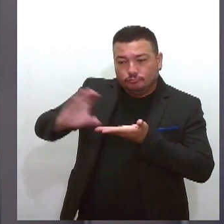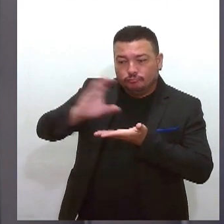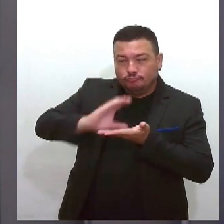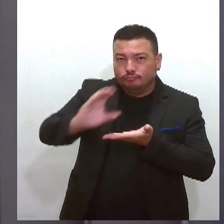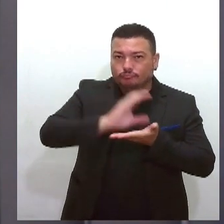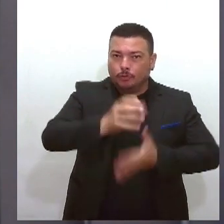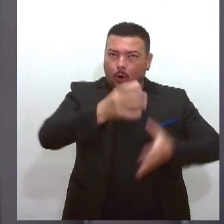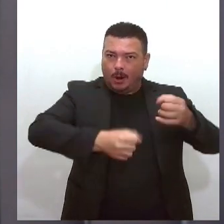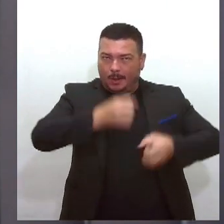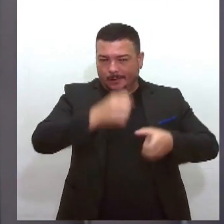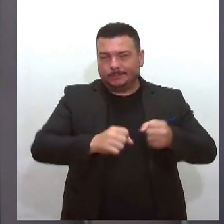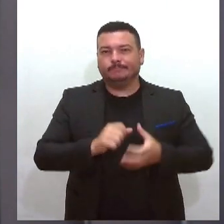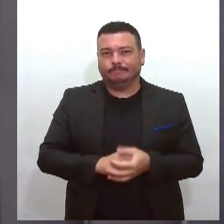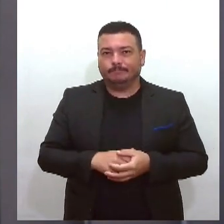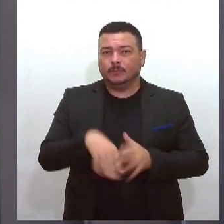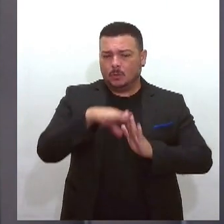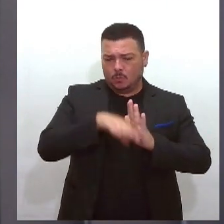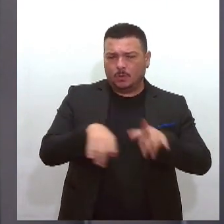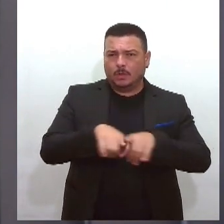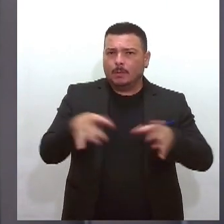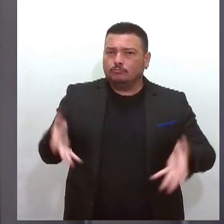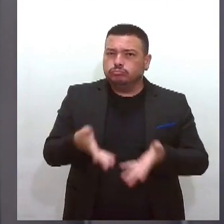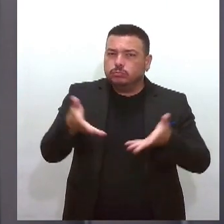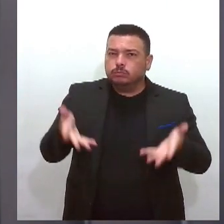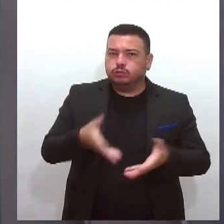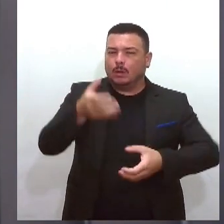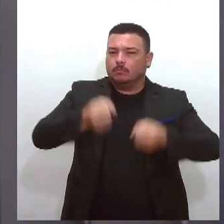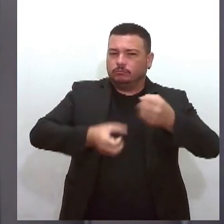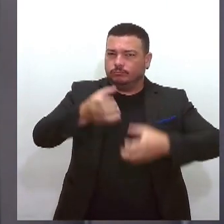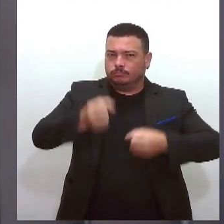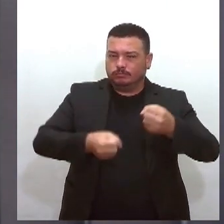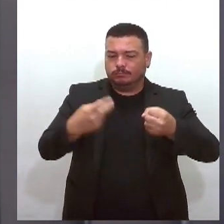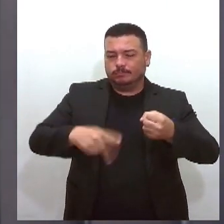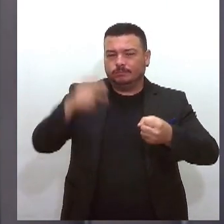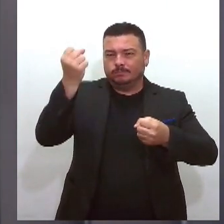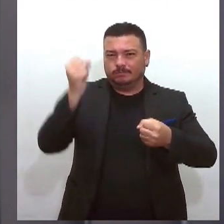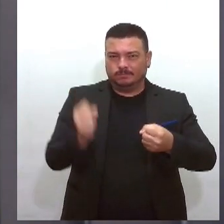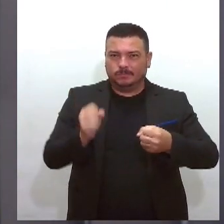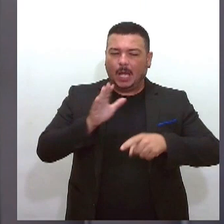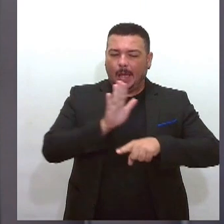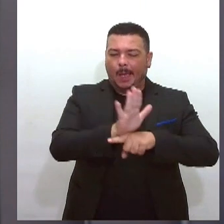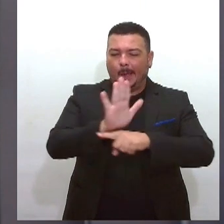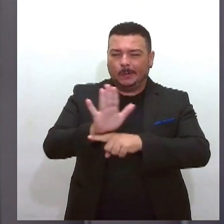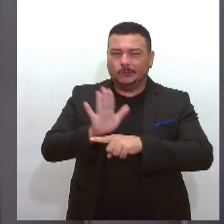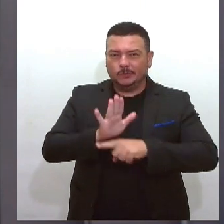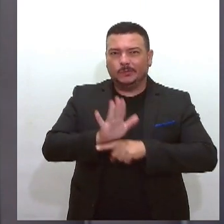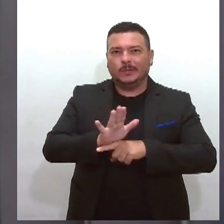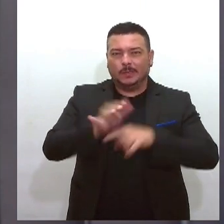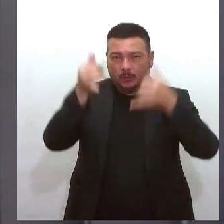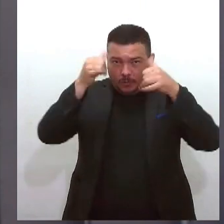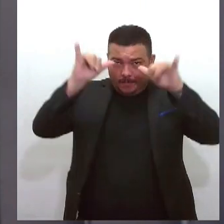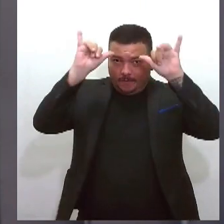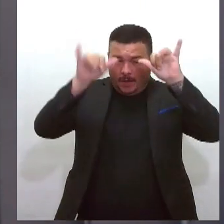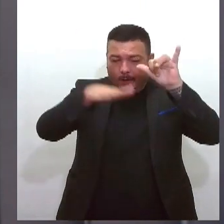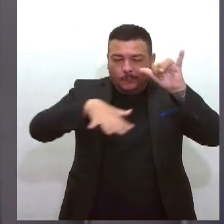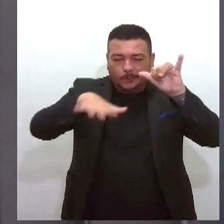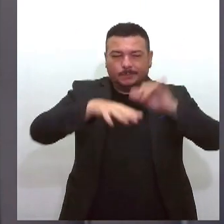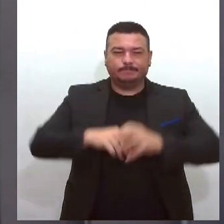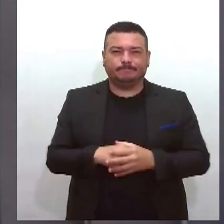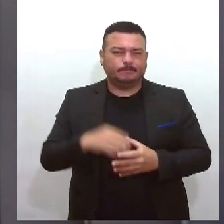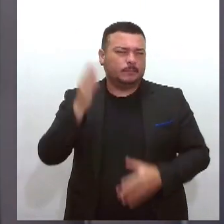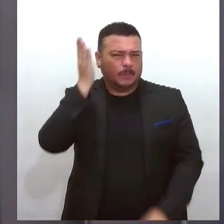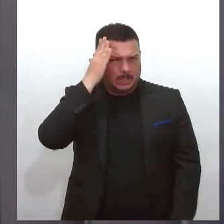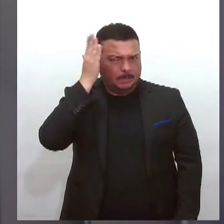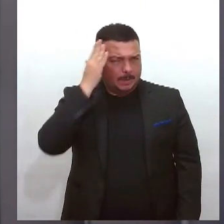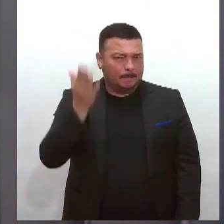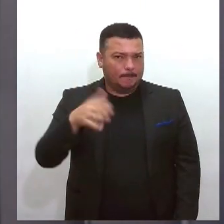contribui para o fomento à produção de leite em Sergipe, beneficiando a pecuária local. Vamos saber mais sobre o PAA